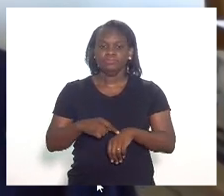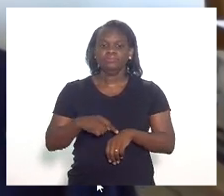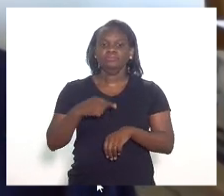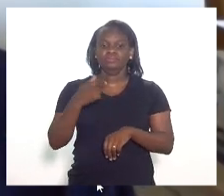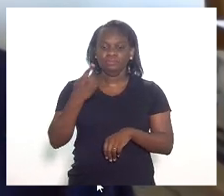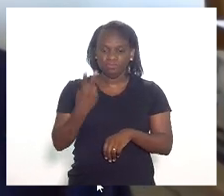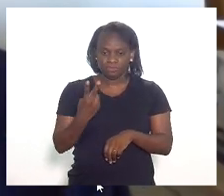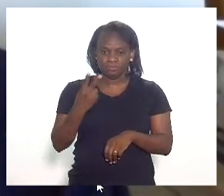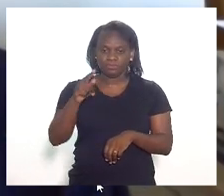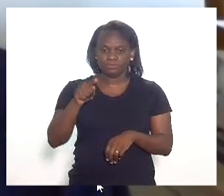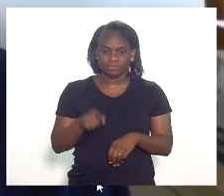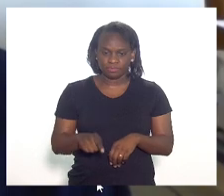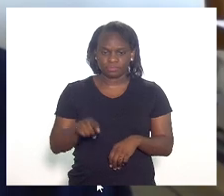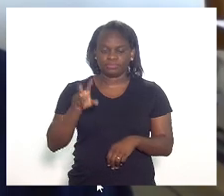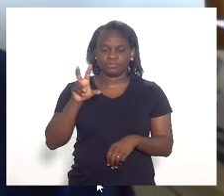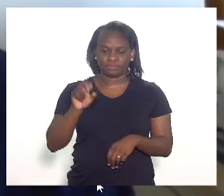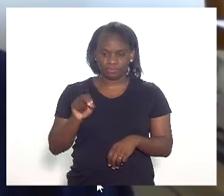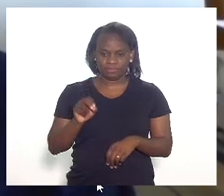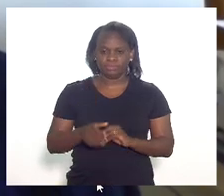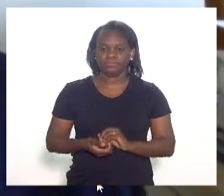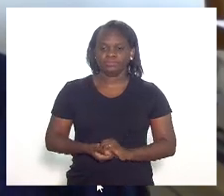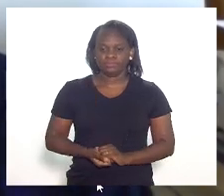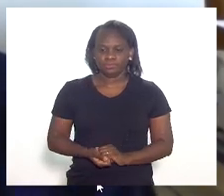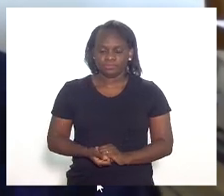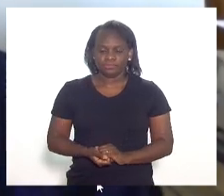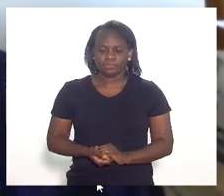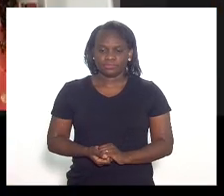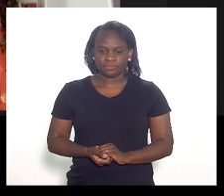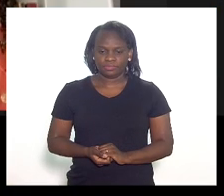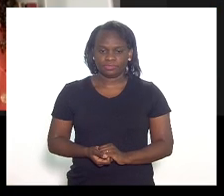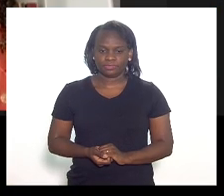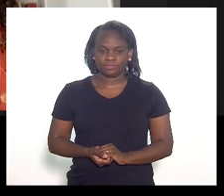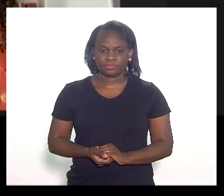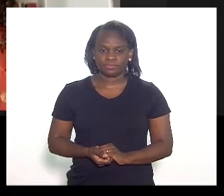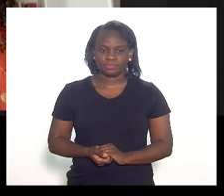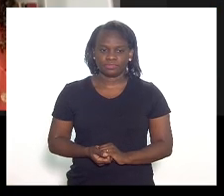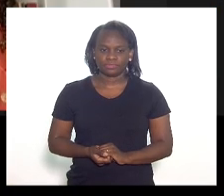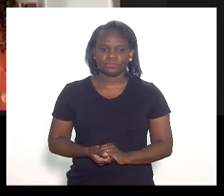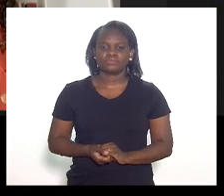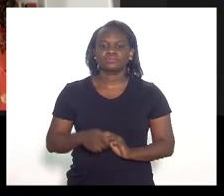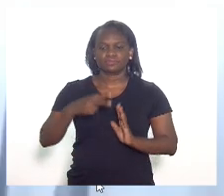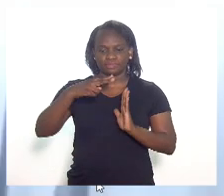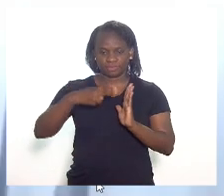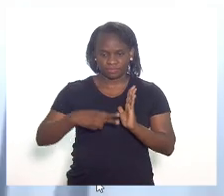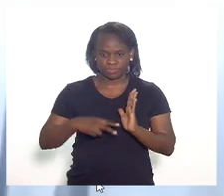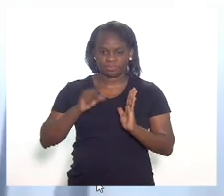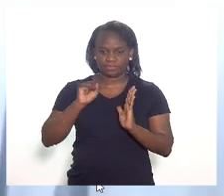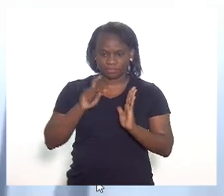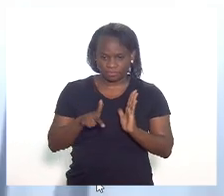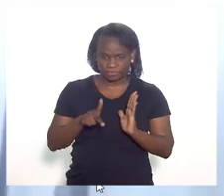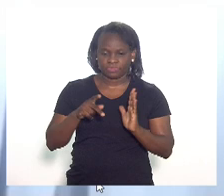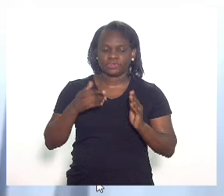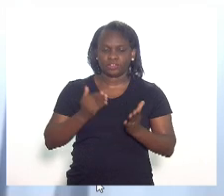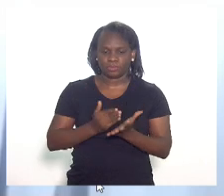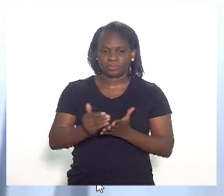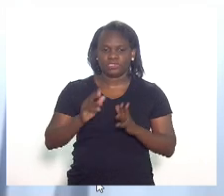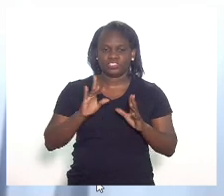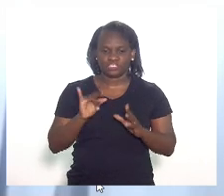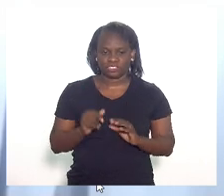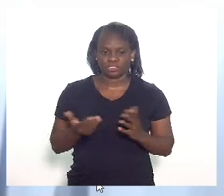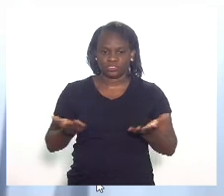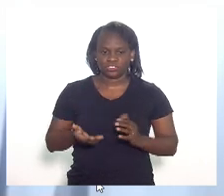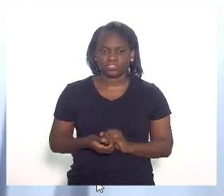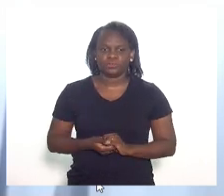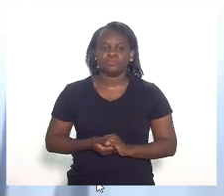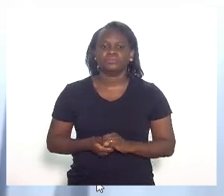-se às 14 horas e 50 minutos. Ainda e aprovada a ata, passa-se a ordem do dia.